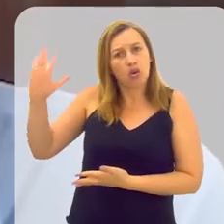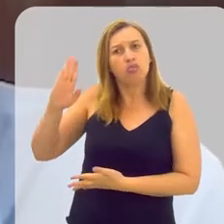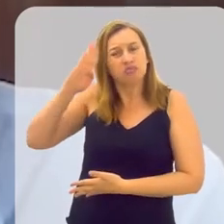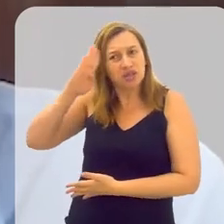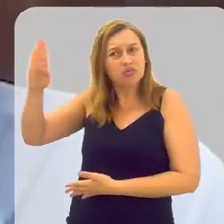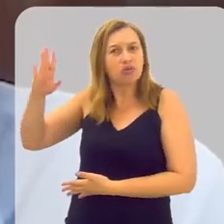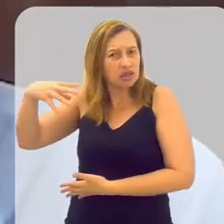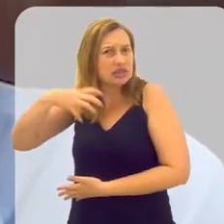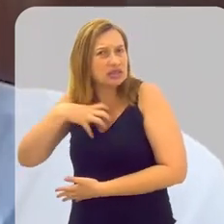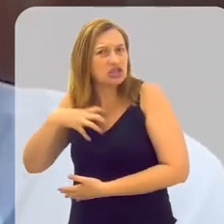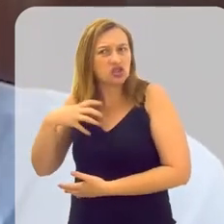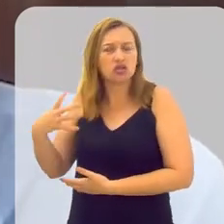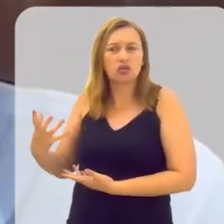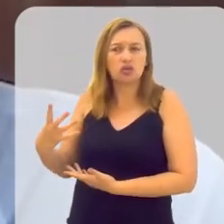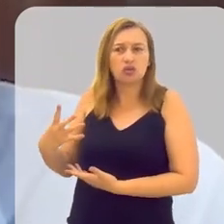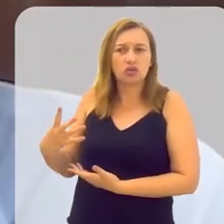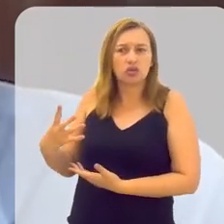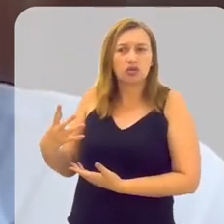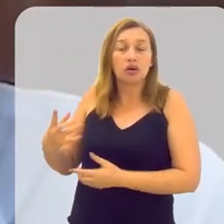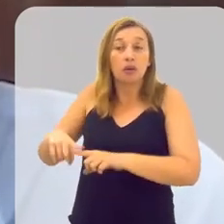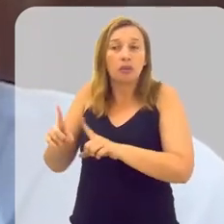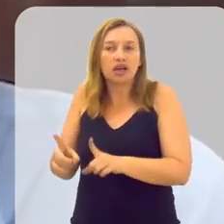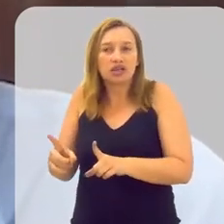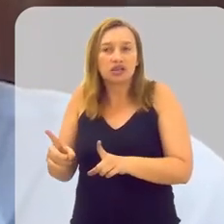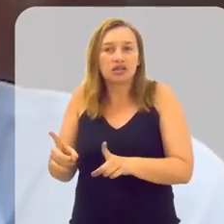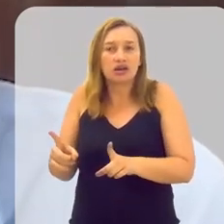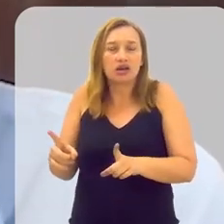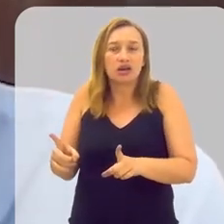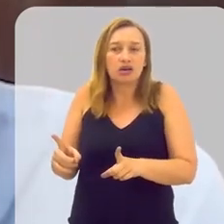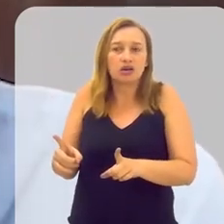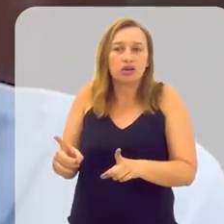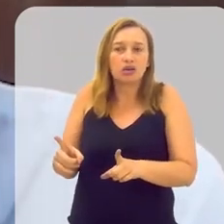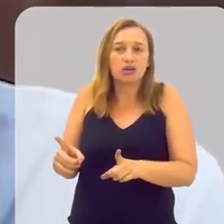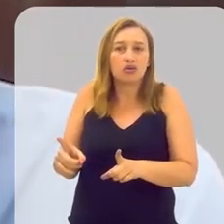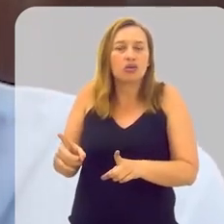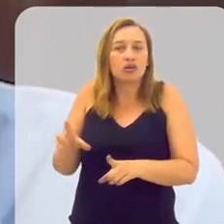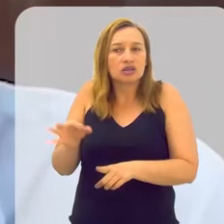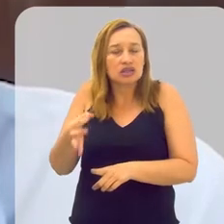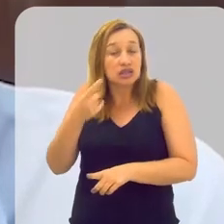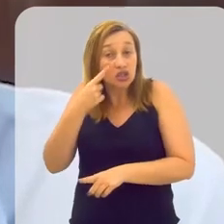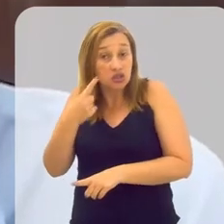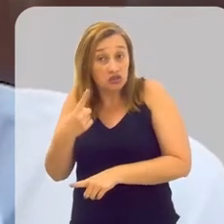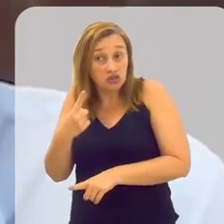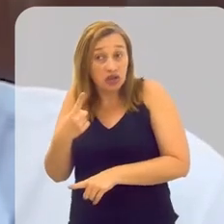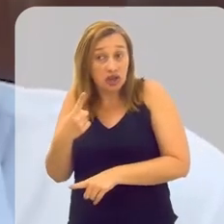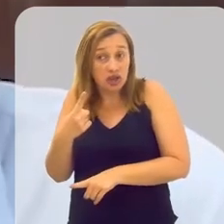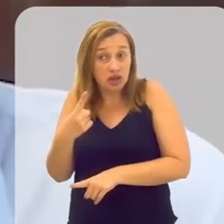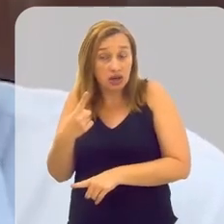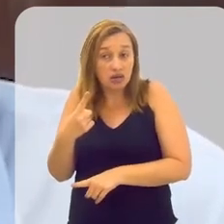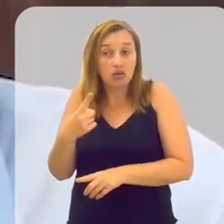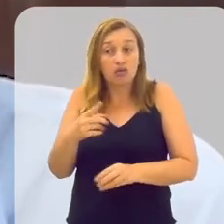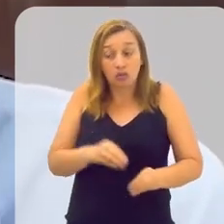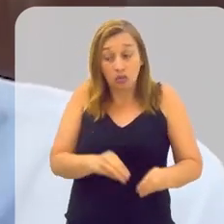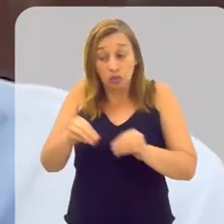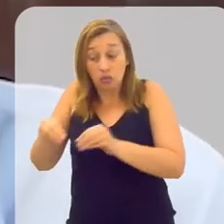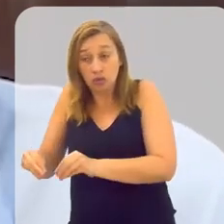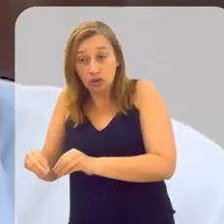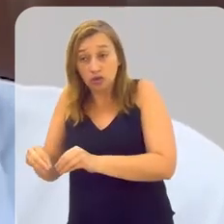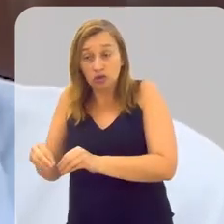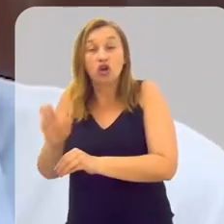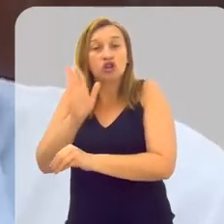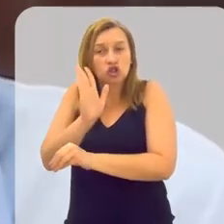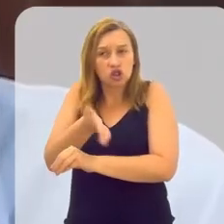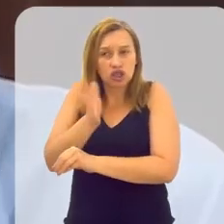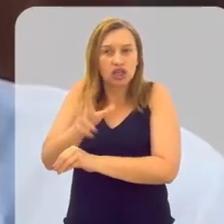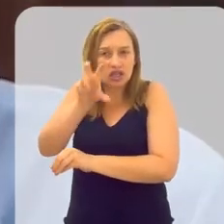Europa acabou sentindo, mas é uma bandeira amarela, vamos dizer assim, para a gente olhar. Olha, a gente é transitado,